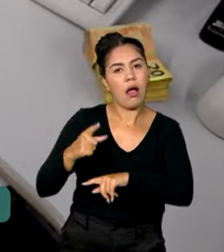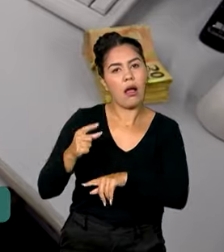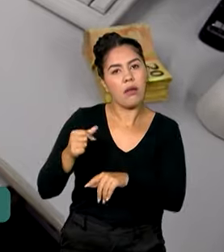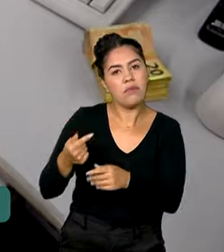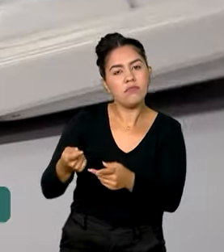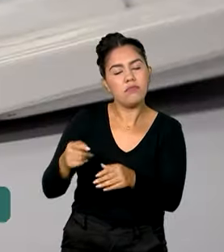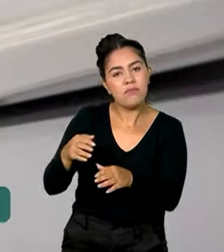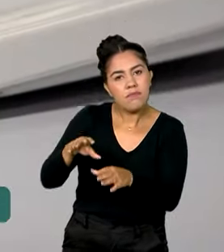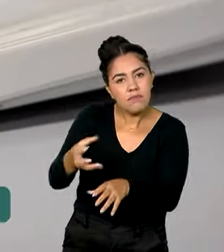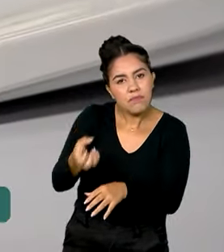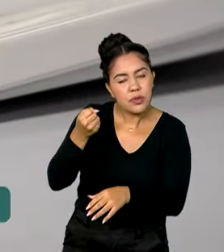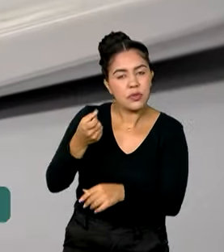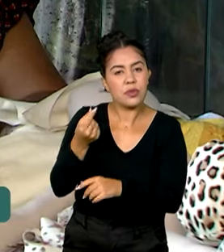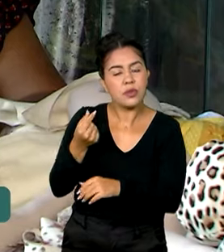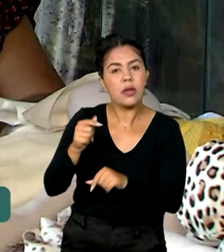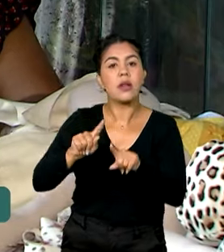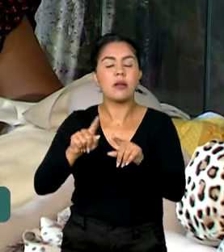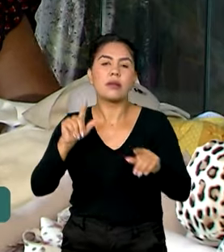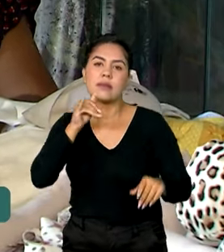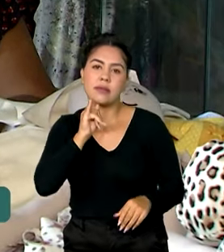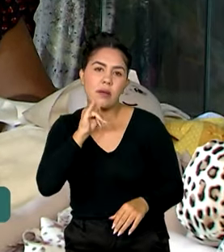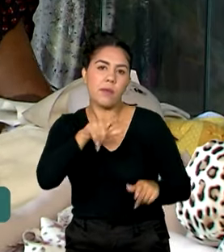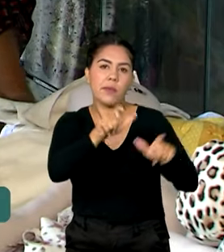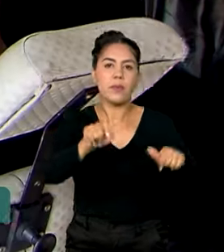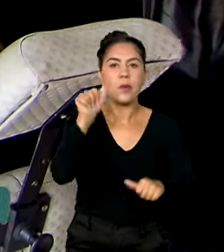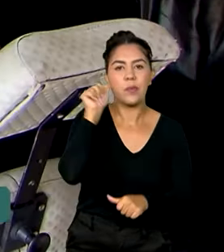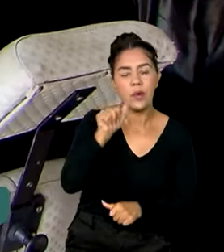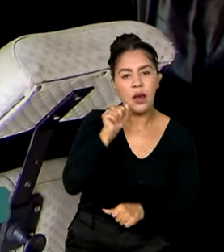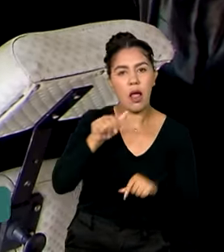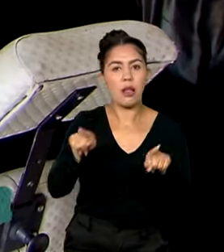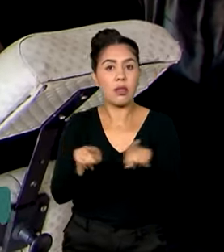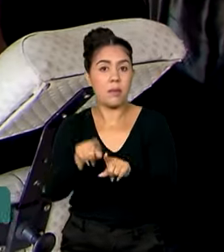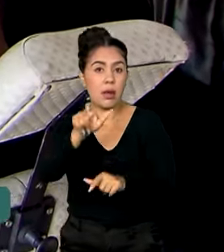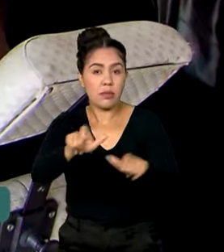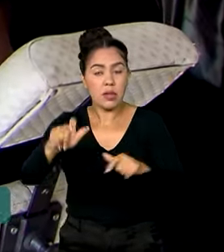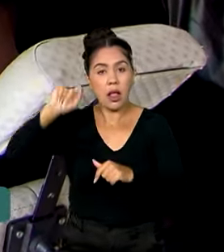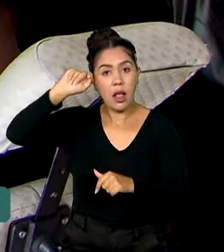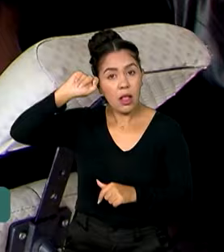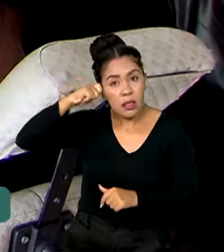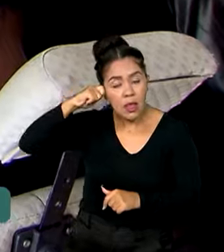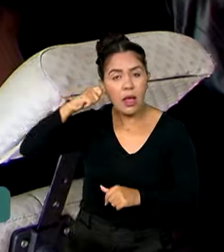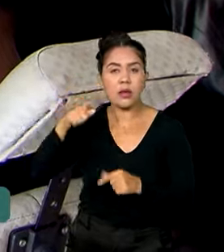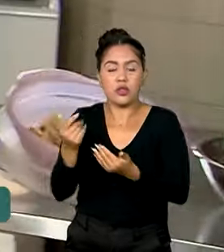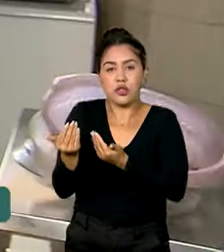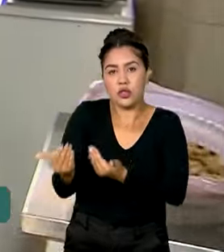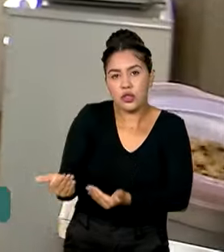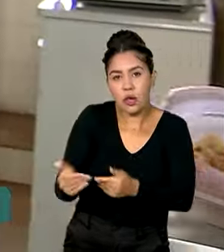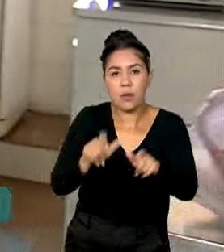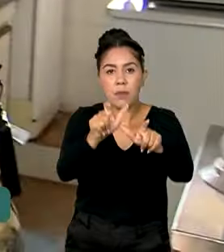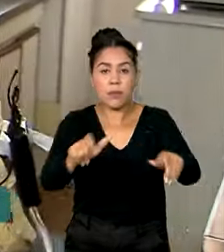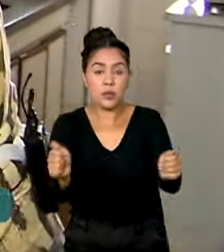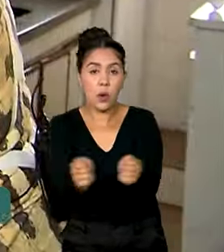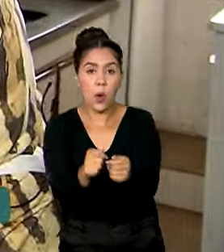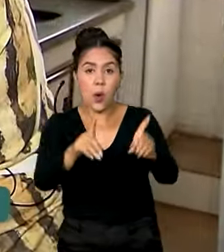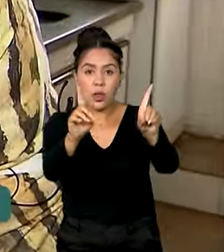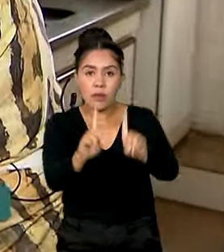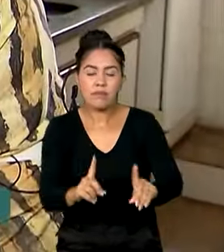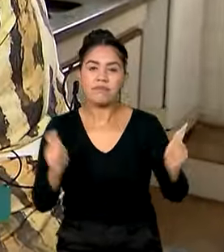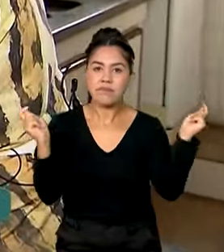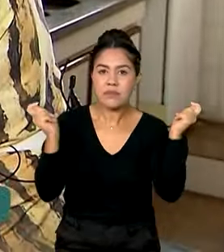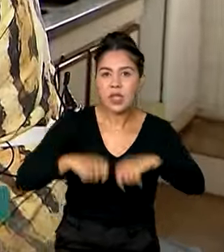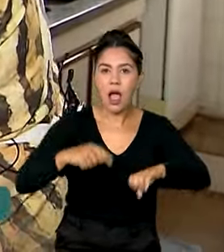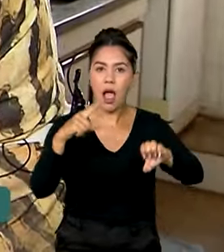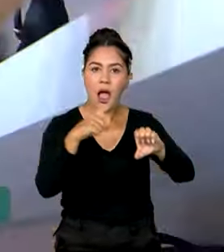população, com ênfase em mulheres, negros, jovens e pessoas com deficiência, possa empreender